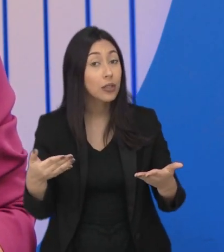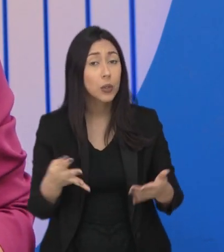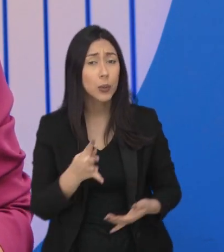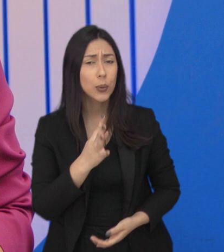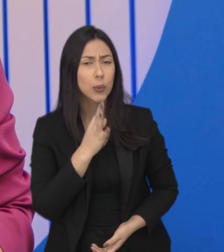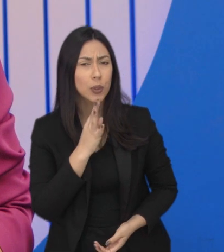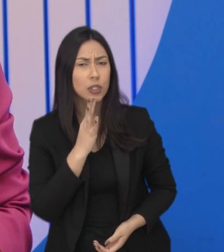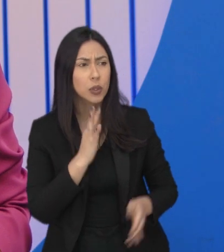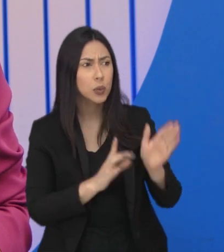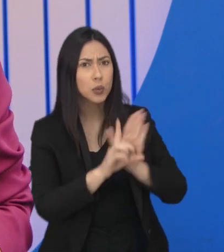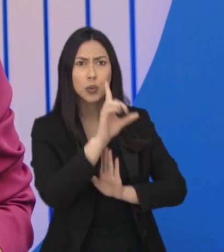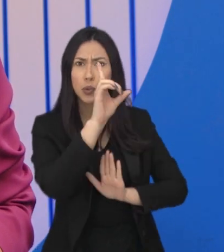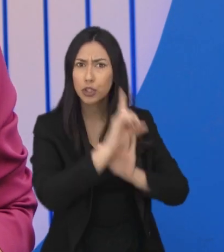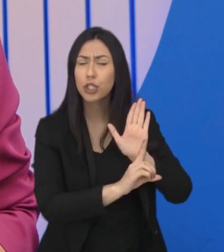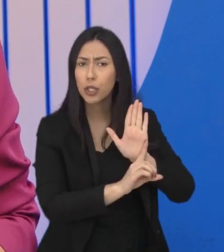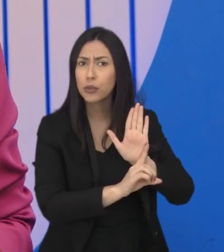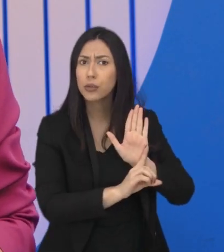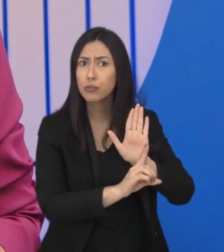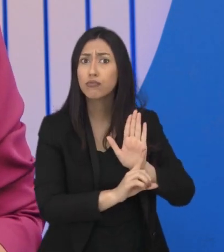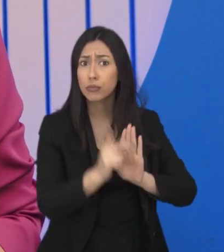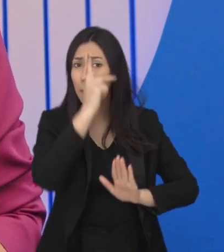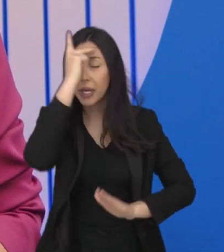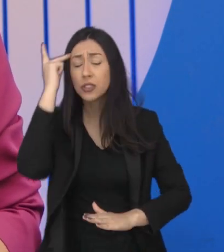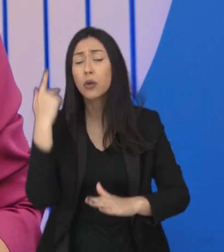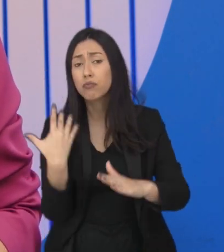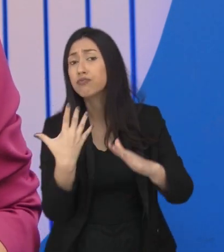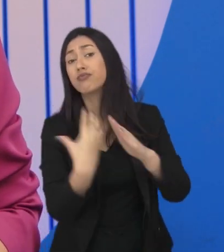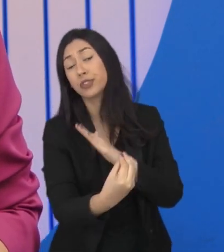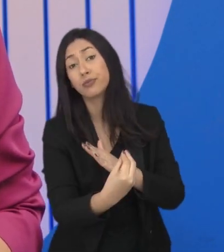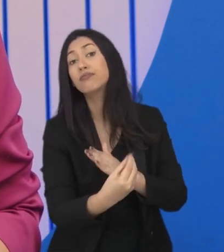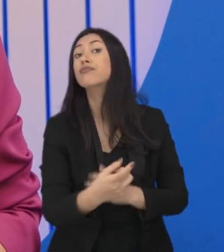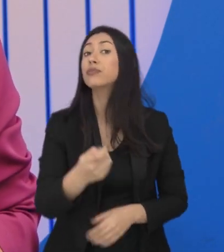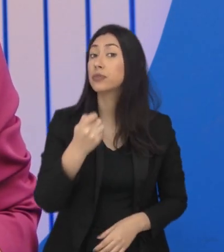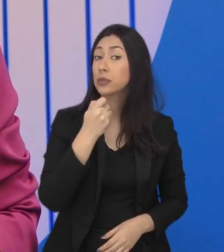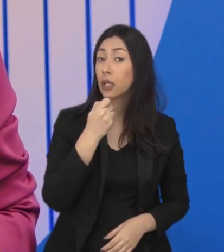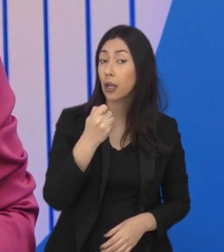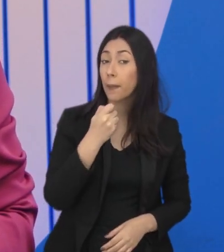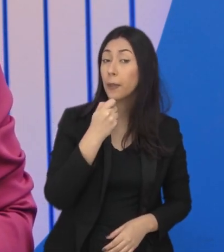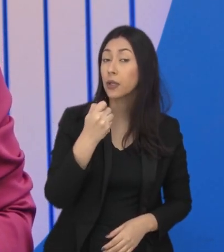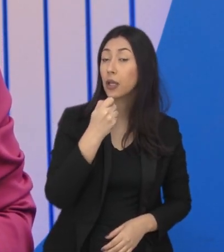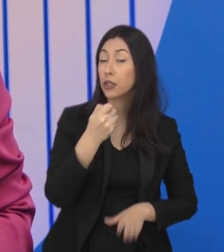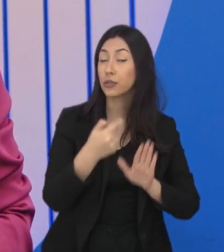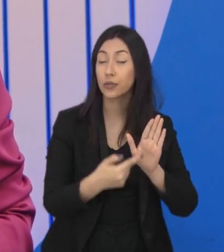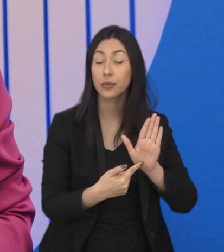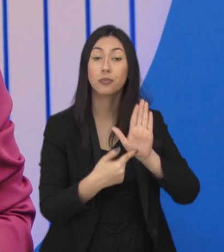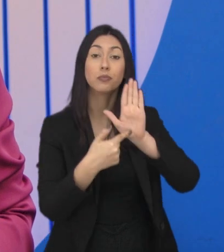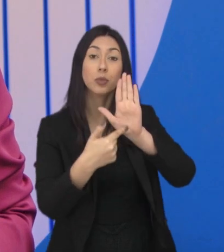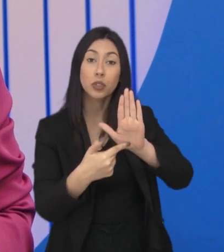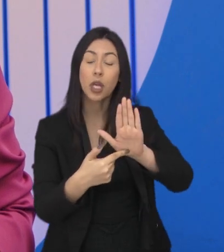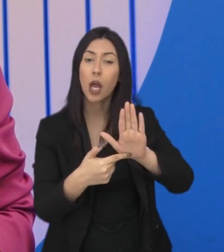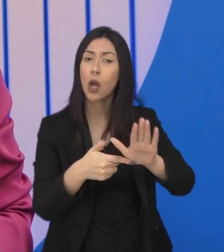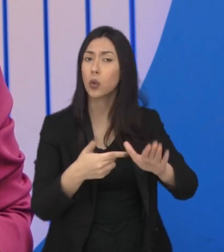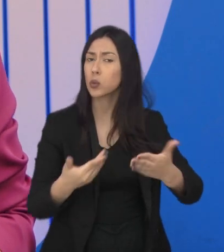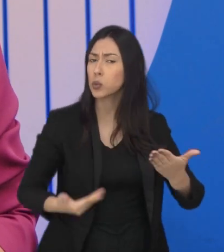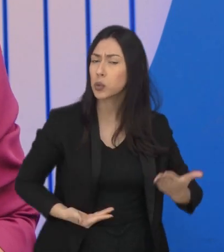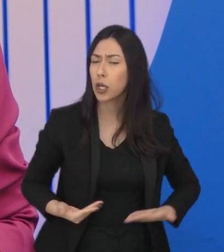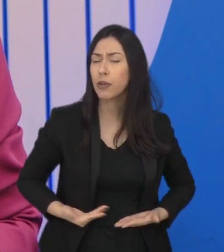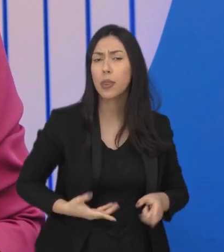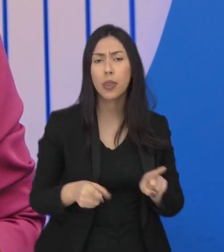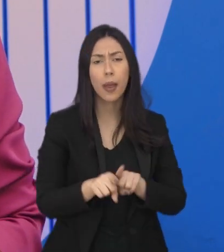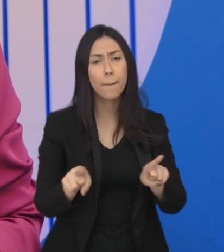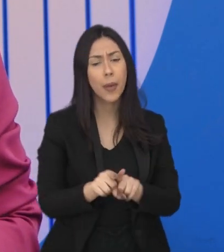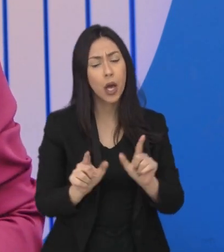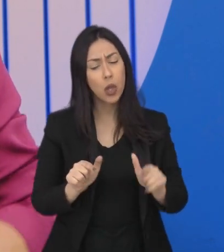conhecer os direitos garantidos aos refugiados. Na reportagem a seguir, vamos mostrar os serviços e políticas